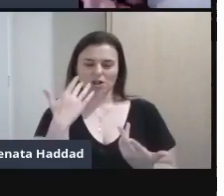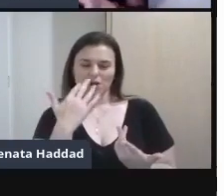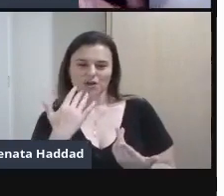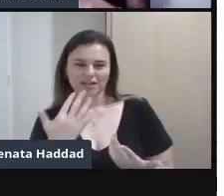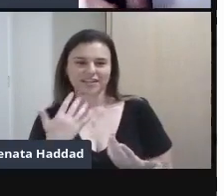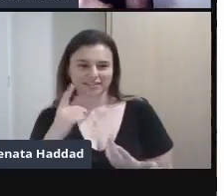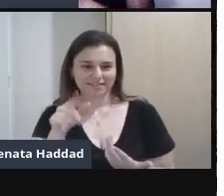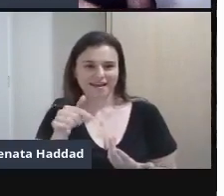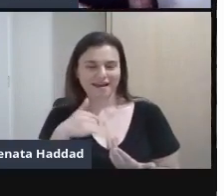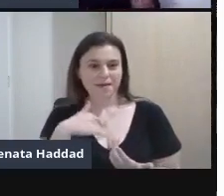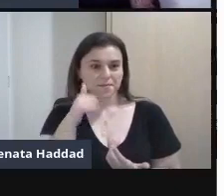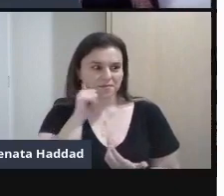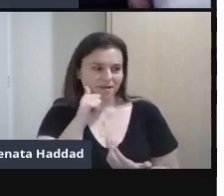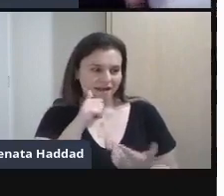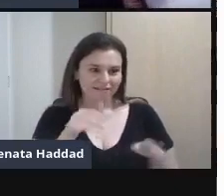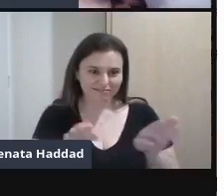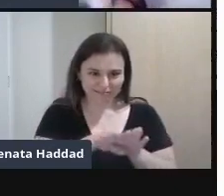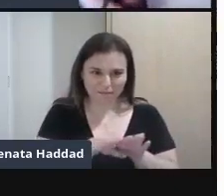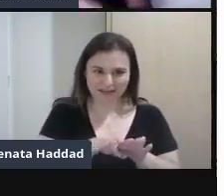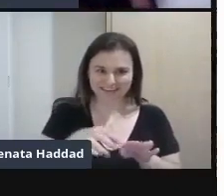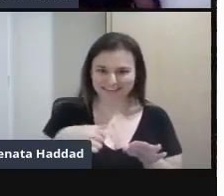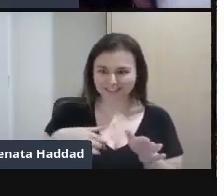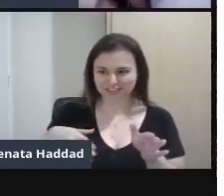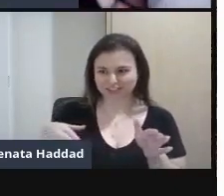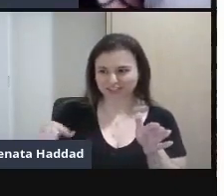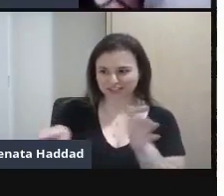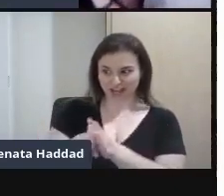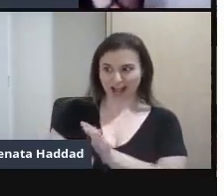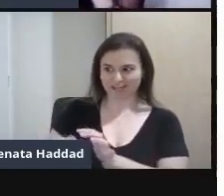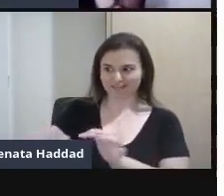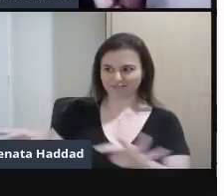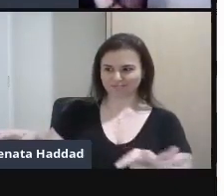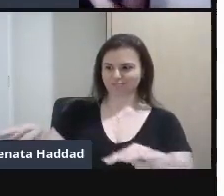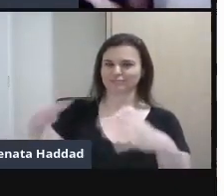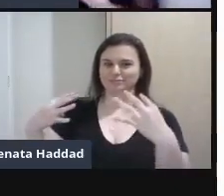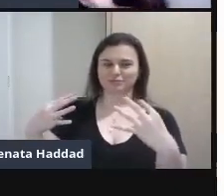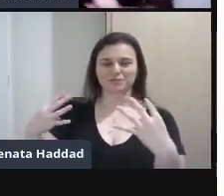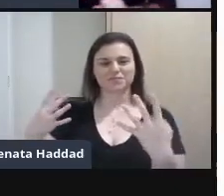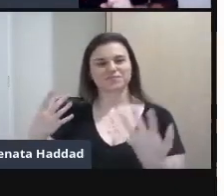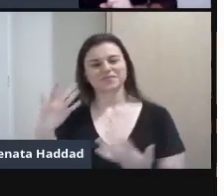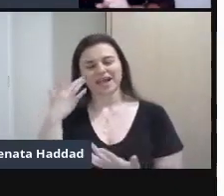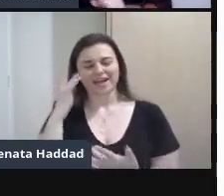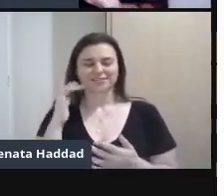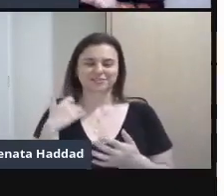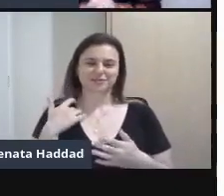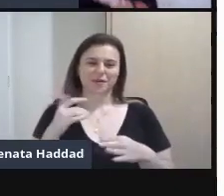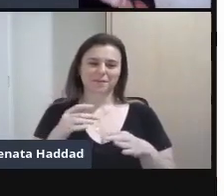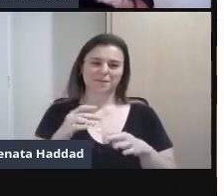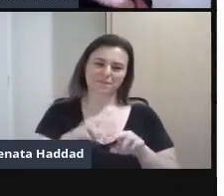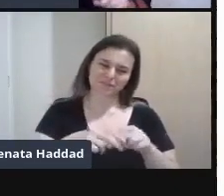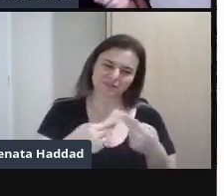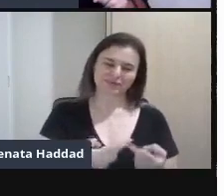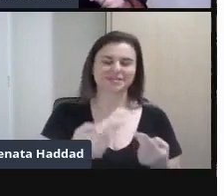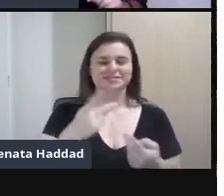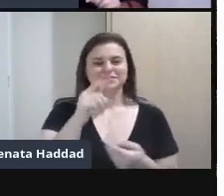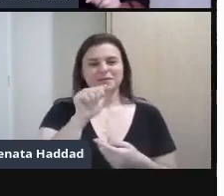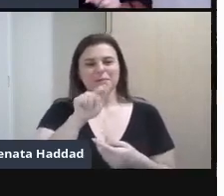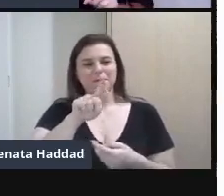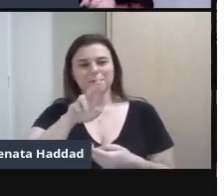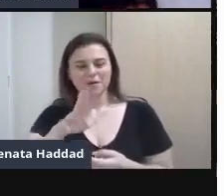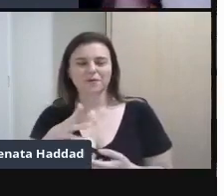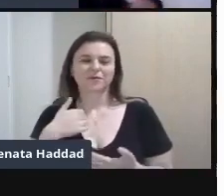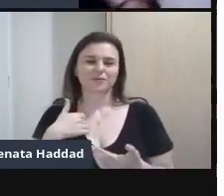Daquelas mulheres Também chegavam Ela entrando Talvez por isso Pagu tenha se aproximado Tanto de